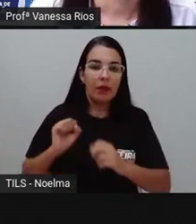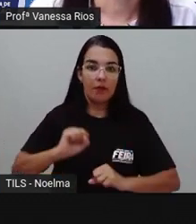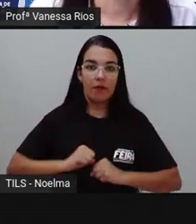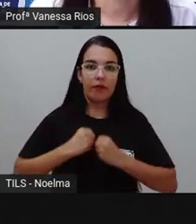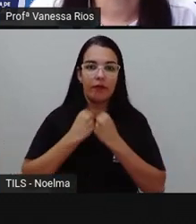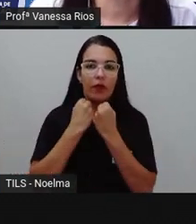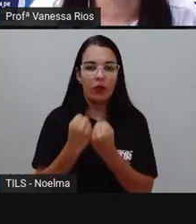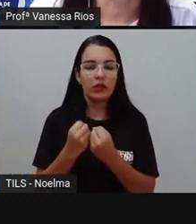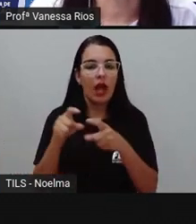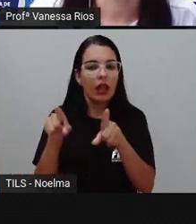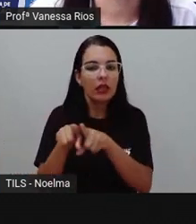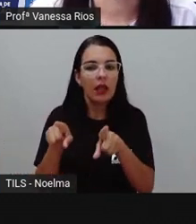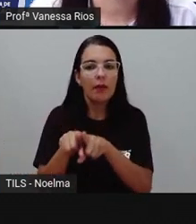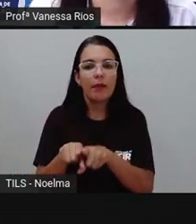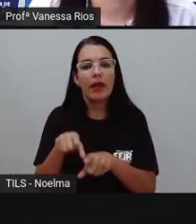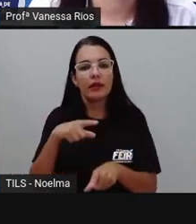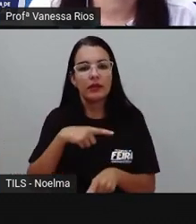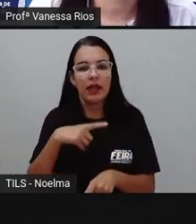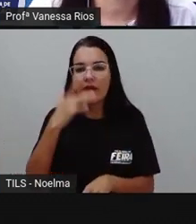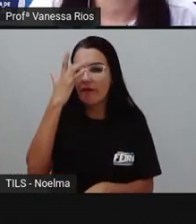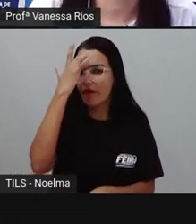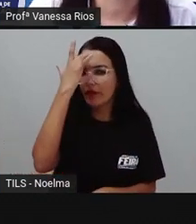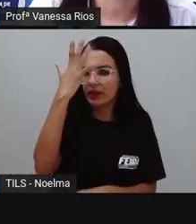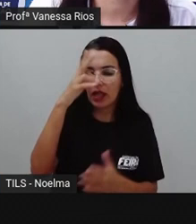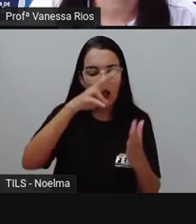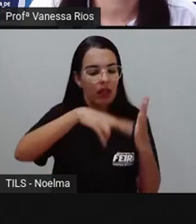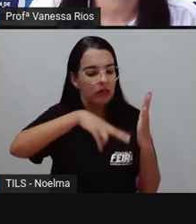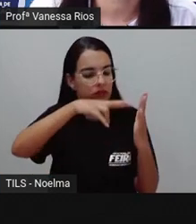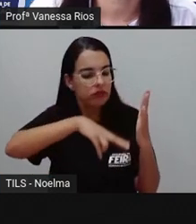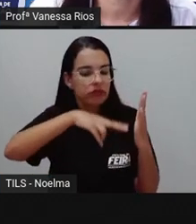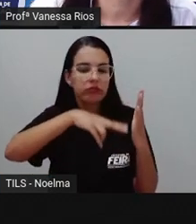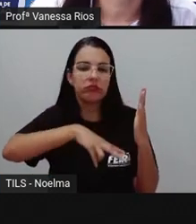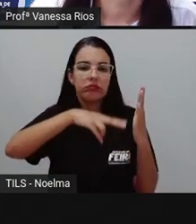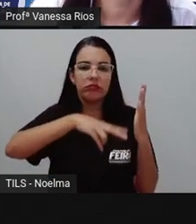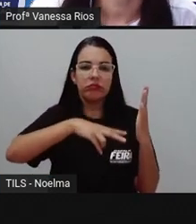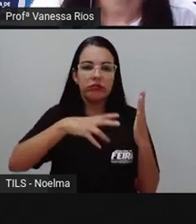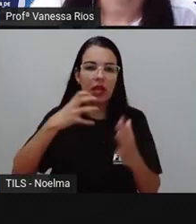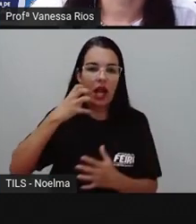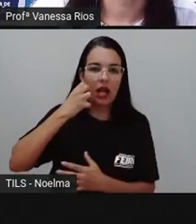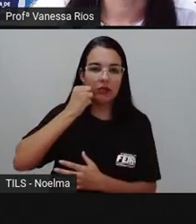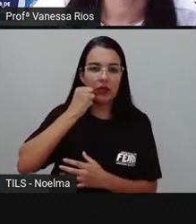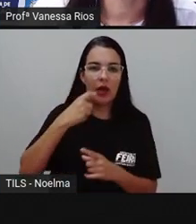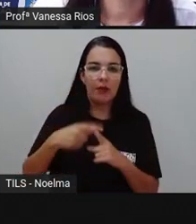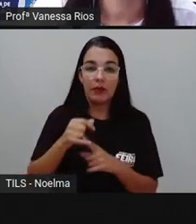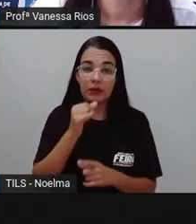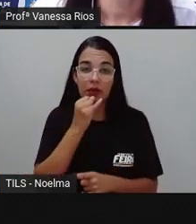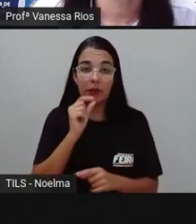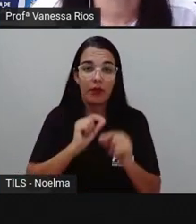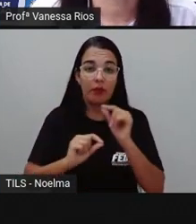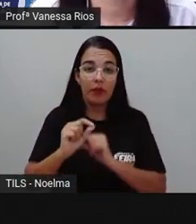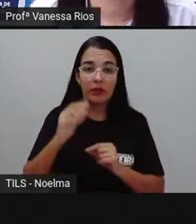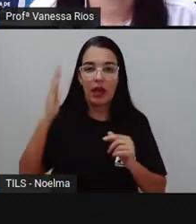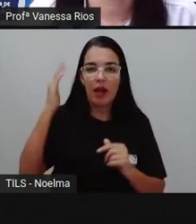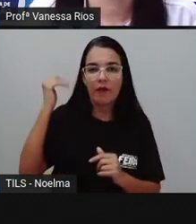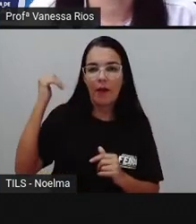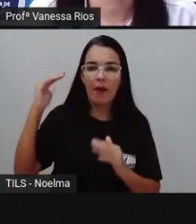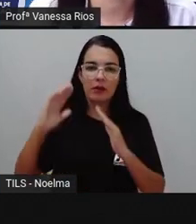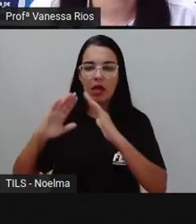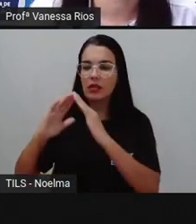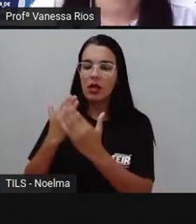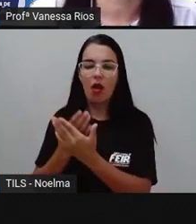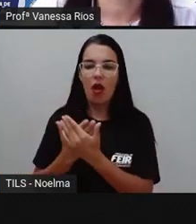E o mesmo vale para as facilidades narrativas adotadas, como, por exemplo, o fato de uma